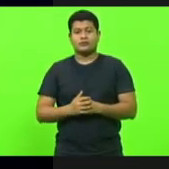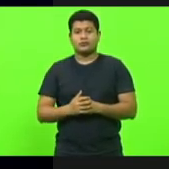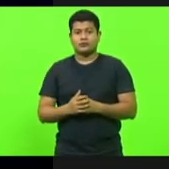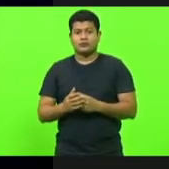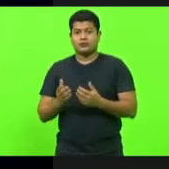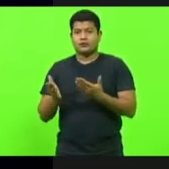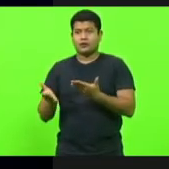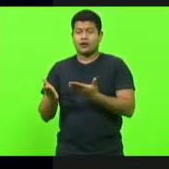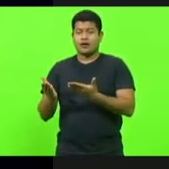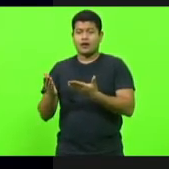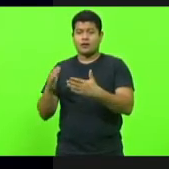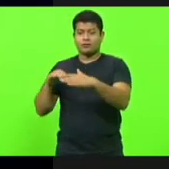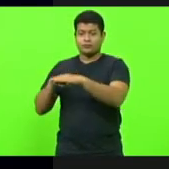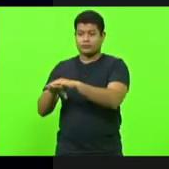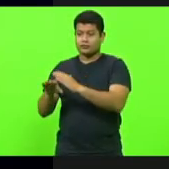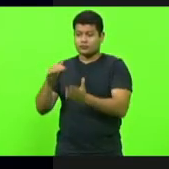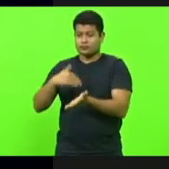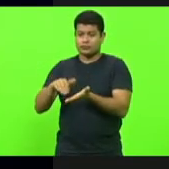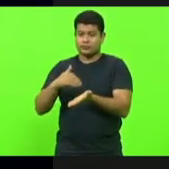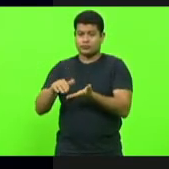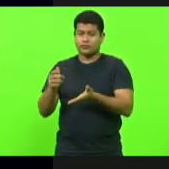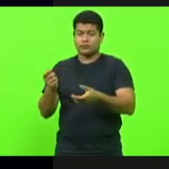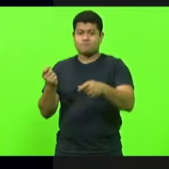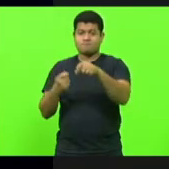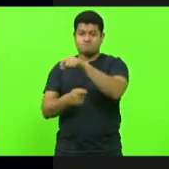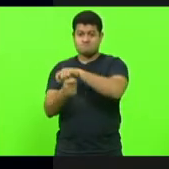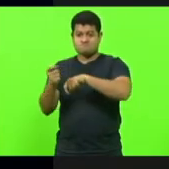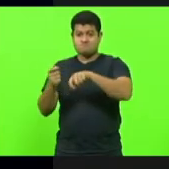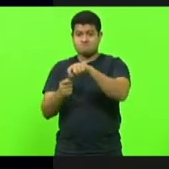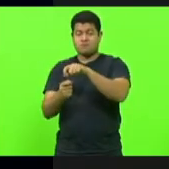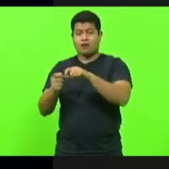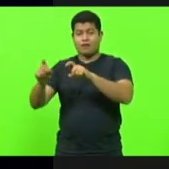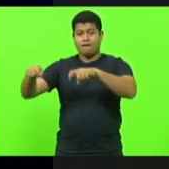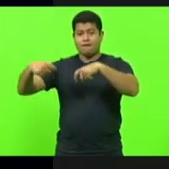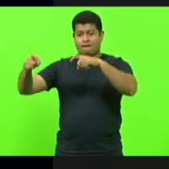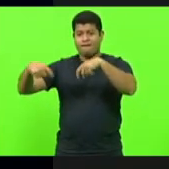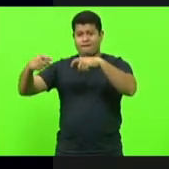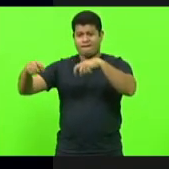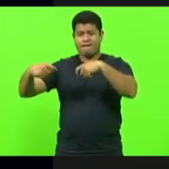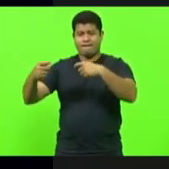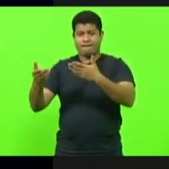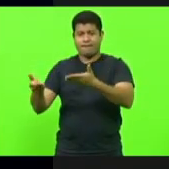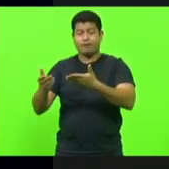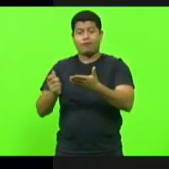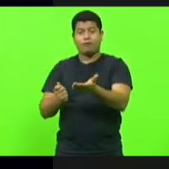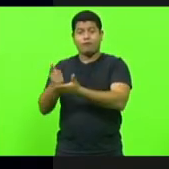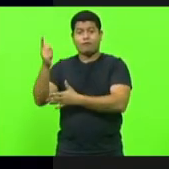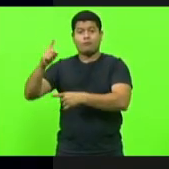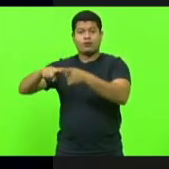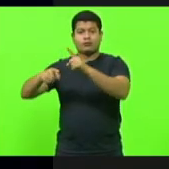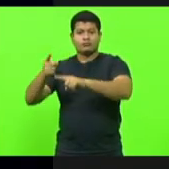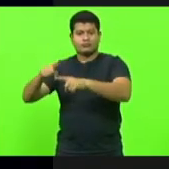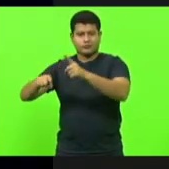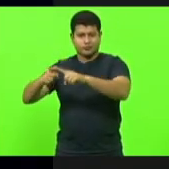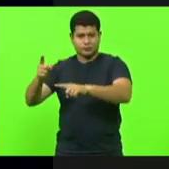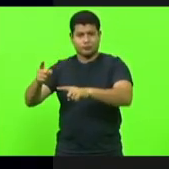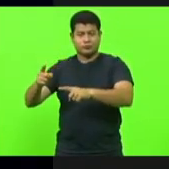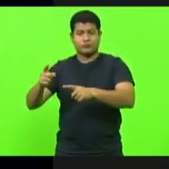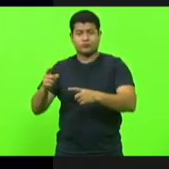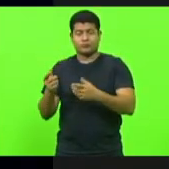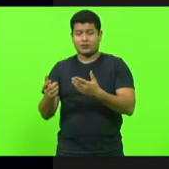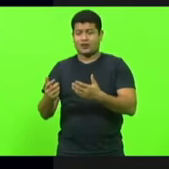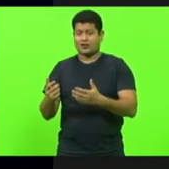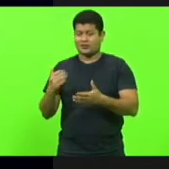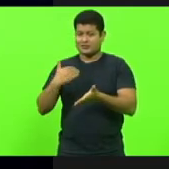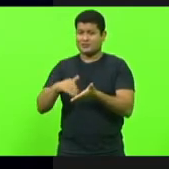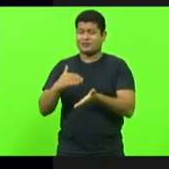deixei na Secretaria da Agricultura para a gente poder comprar equipamentos. A Secretaria da Agricultura teve dificuldade